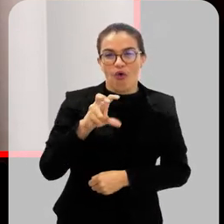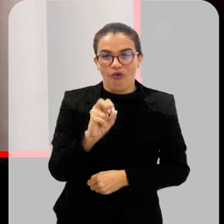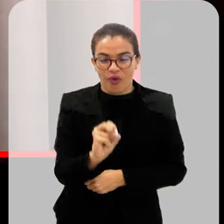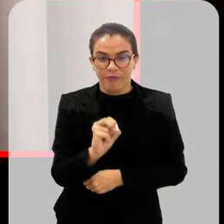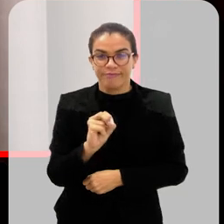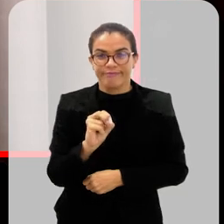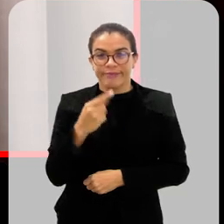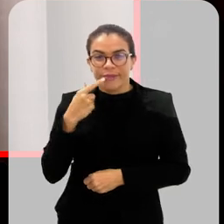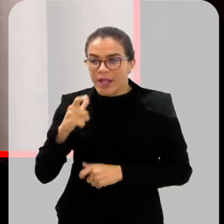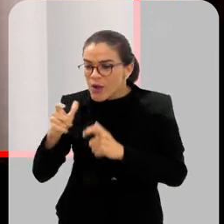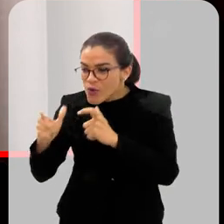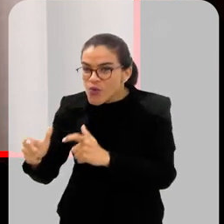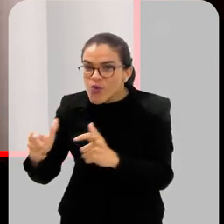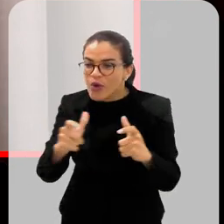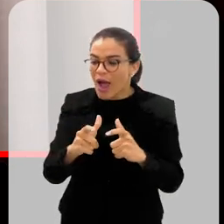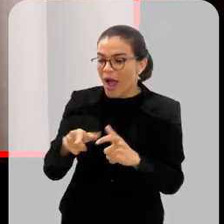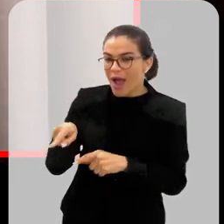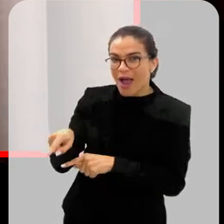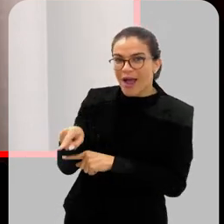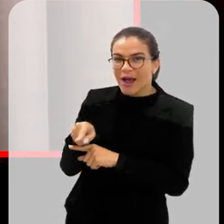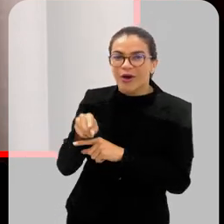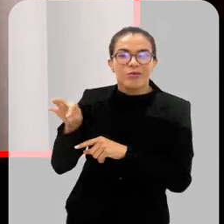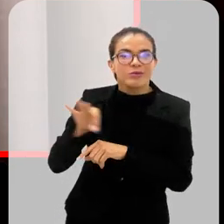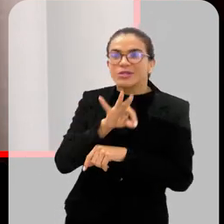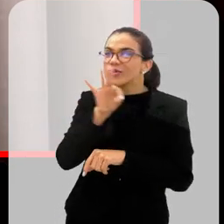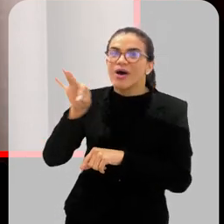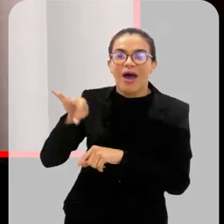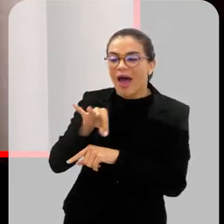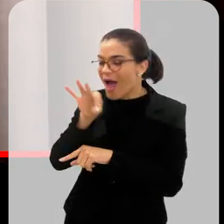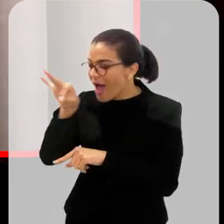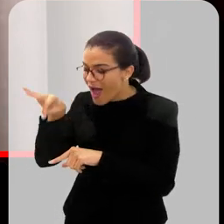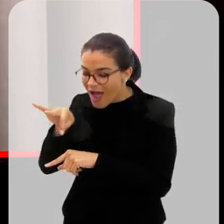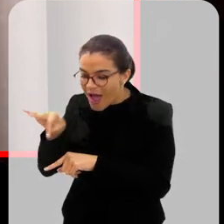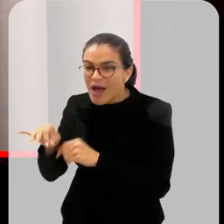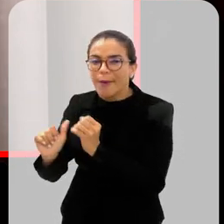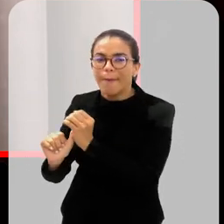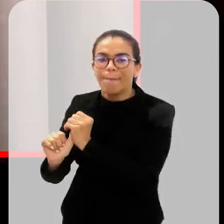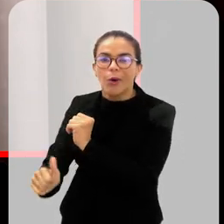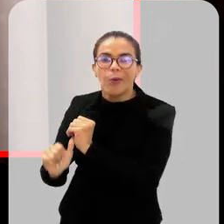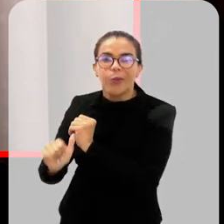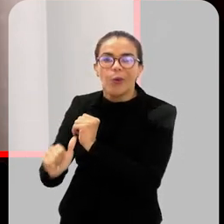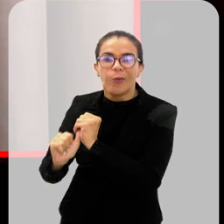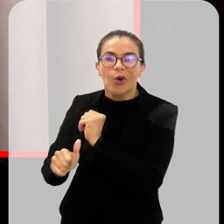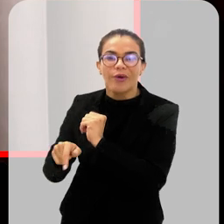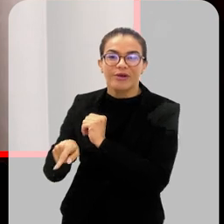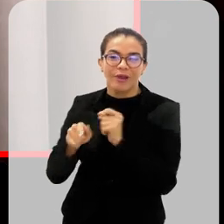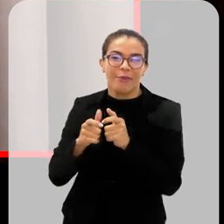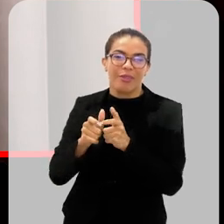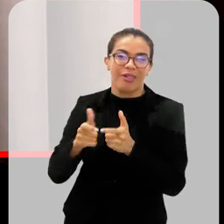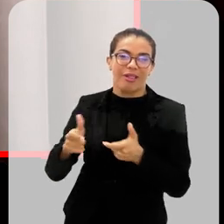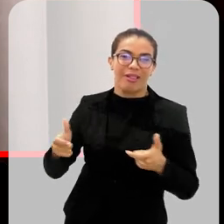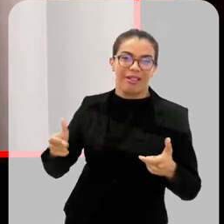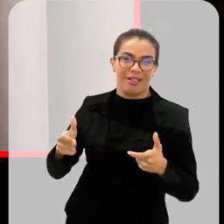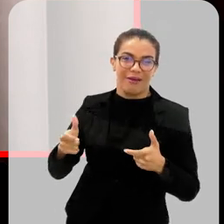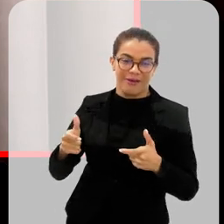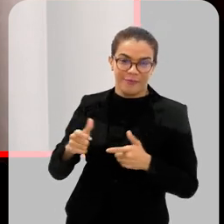que existem diversos criadores disponíveis, ele também vai ter uma possibilidade muito maior de aumentar.